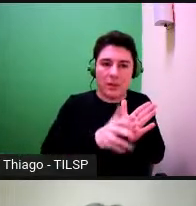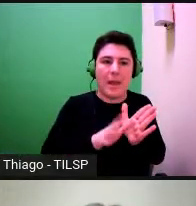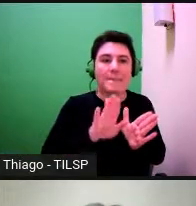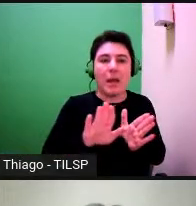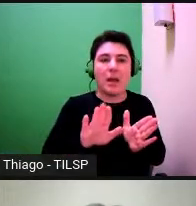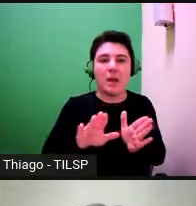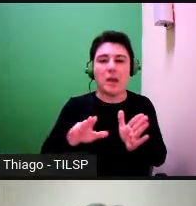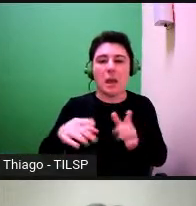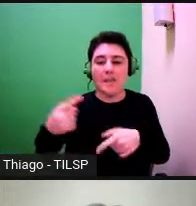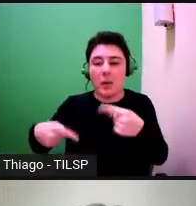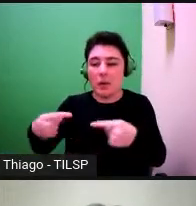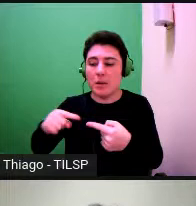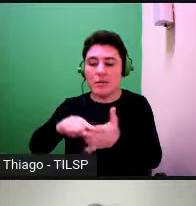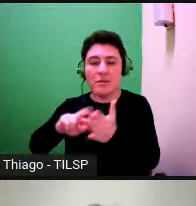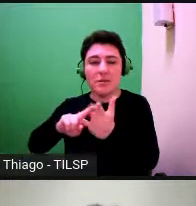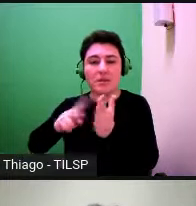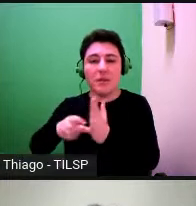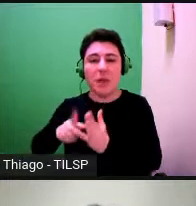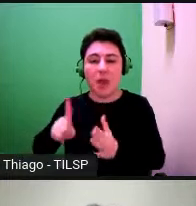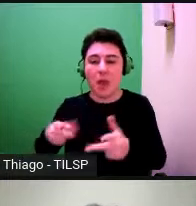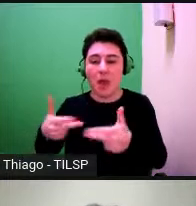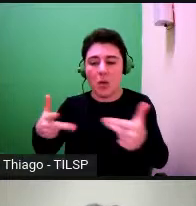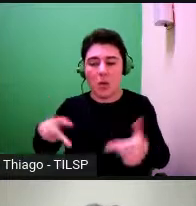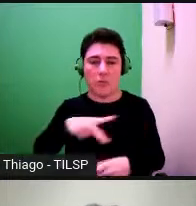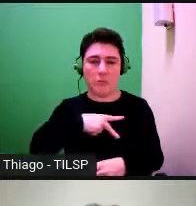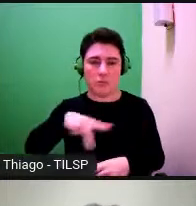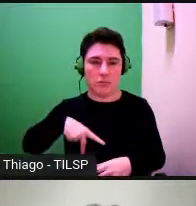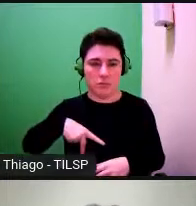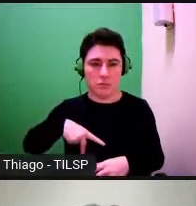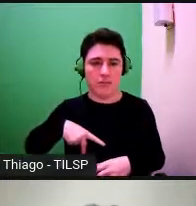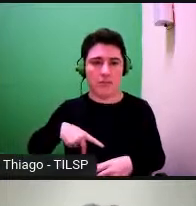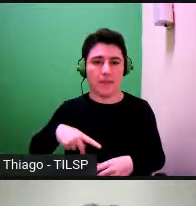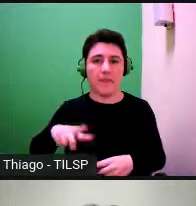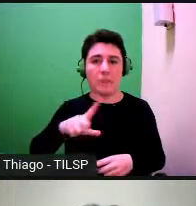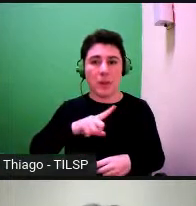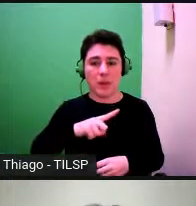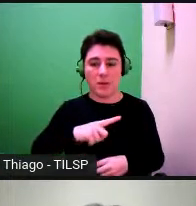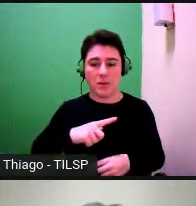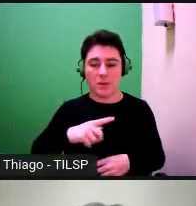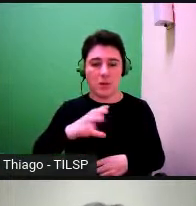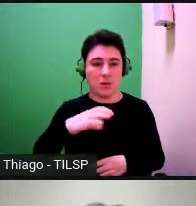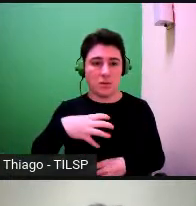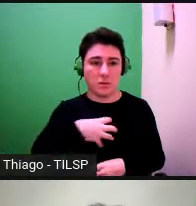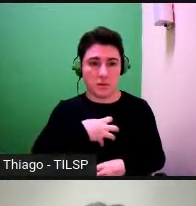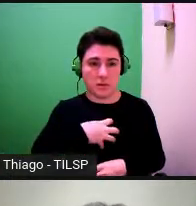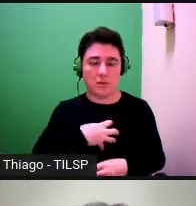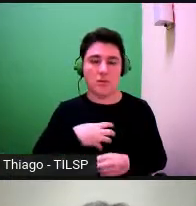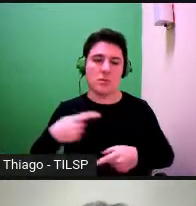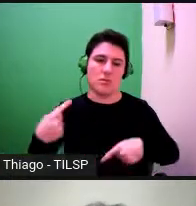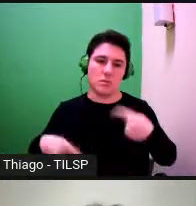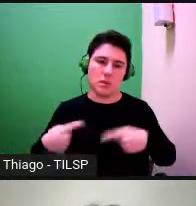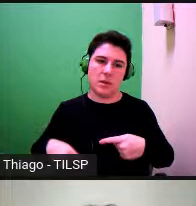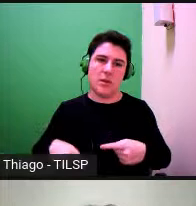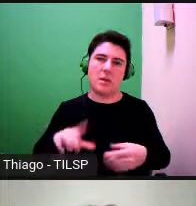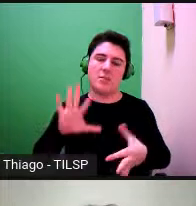do entendimento do caráter político que é parte de toda a atividade